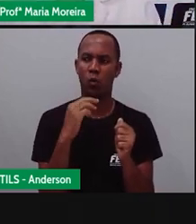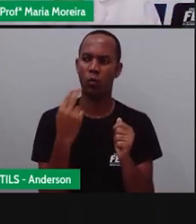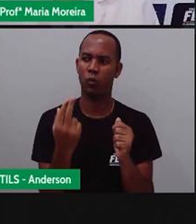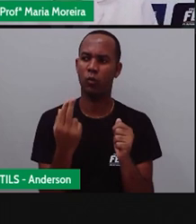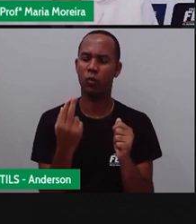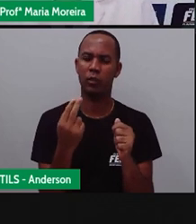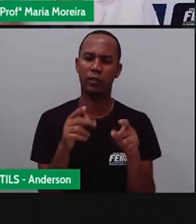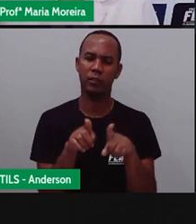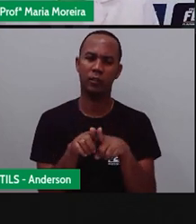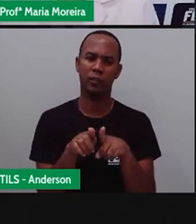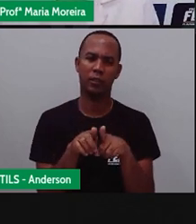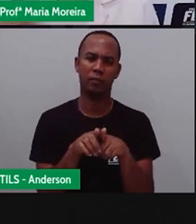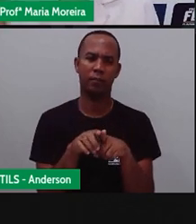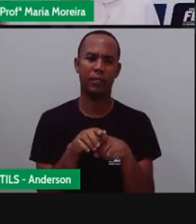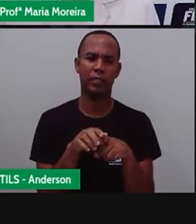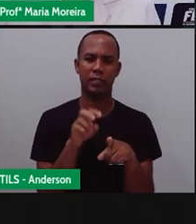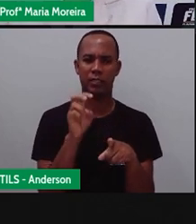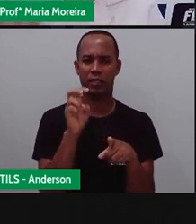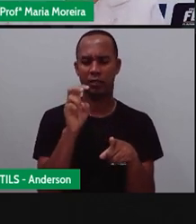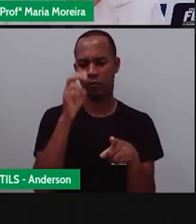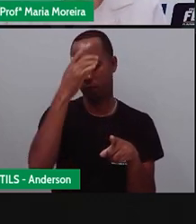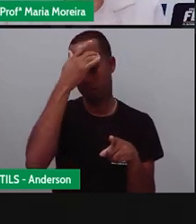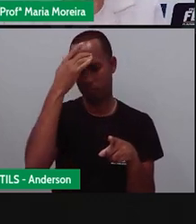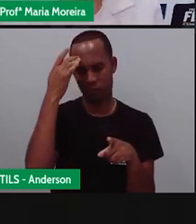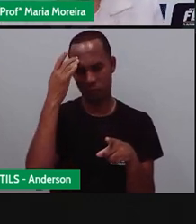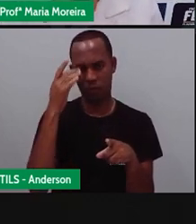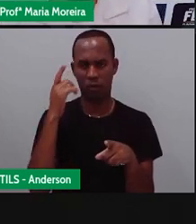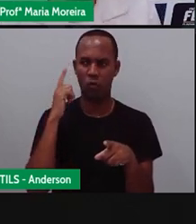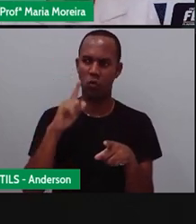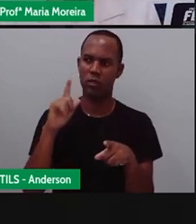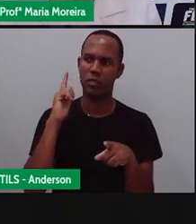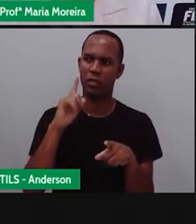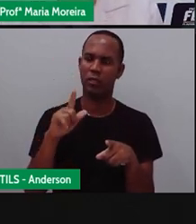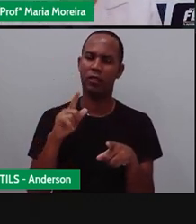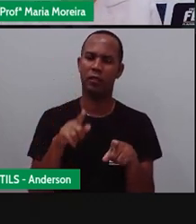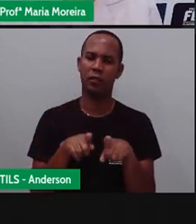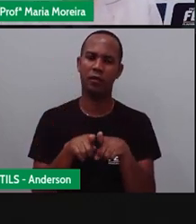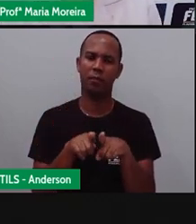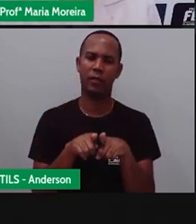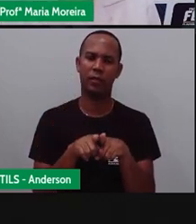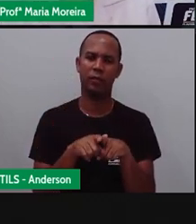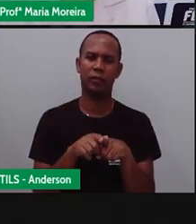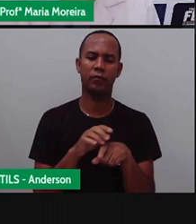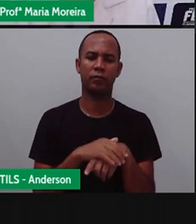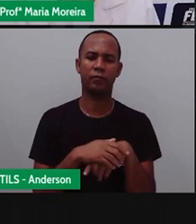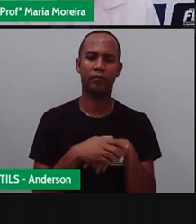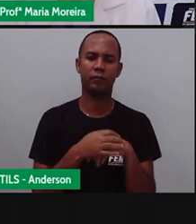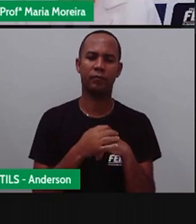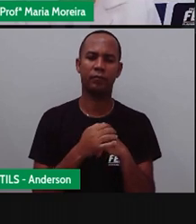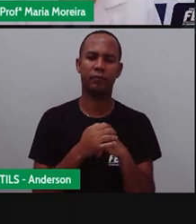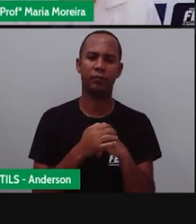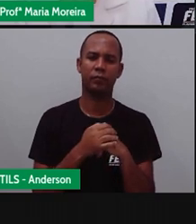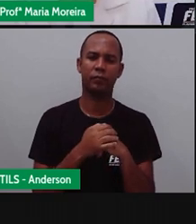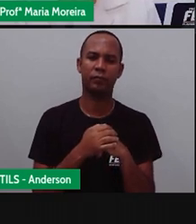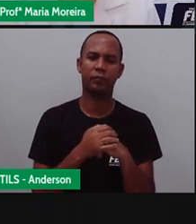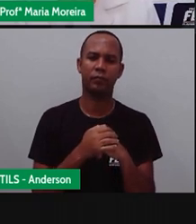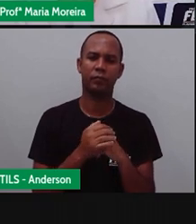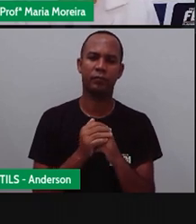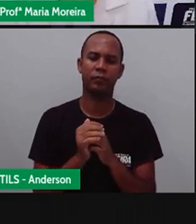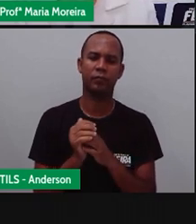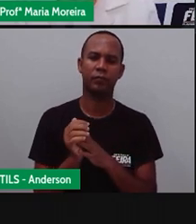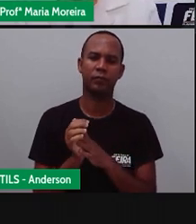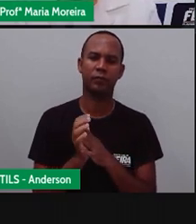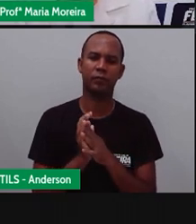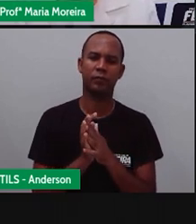Dependendo do automóvel, cinco pessoas. Tem alguns que você consegue ater mais pessoas. Que é o caso da Doblô. Que é um carro que